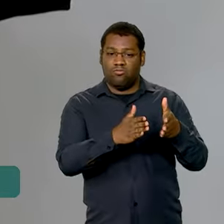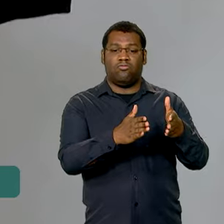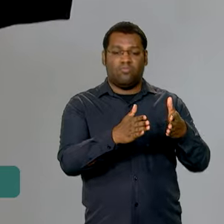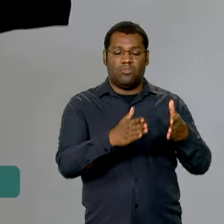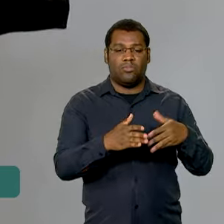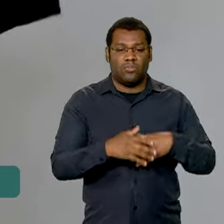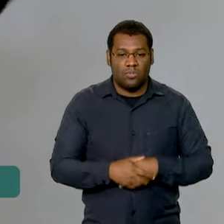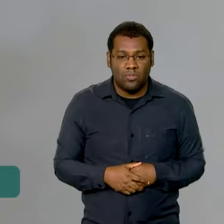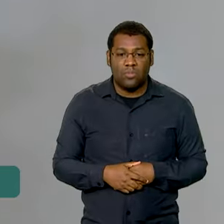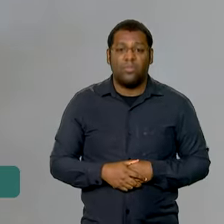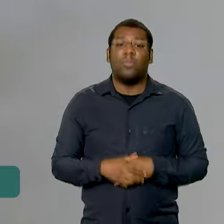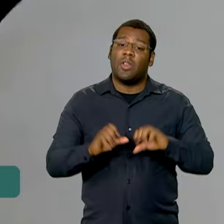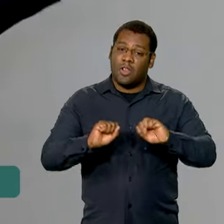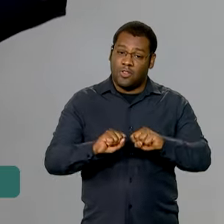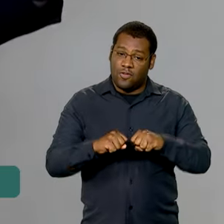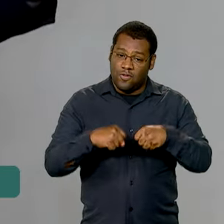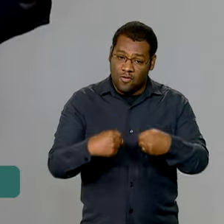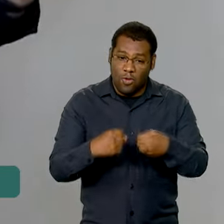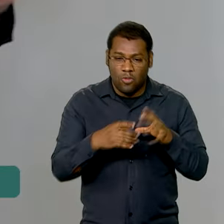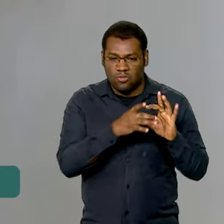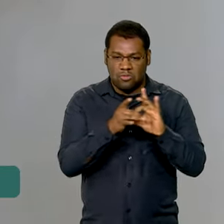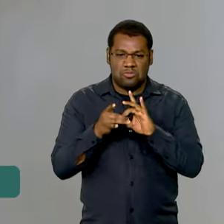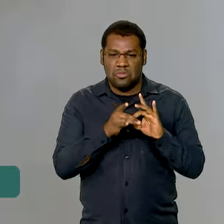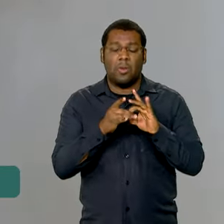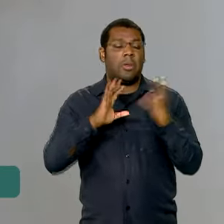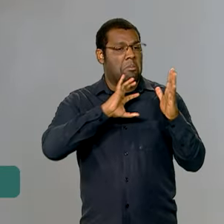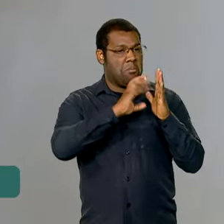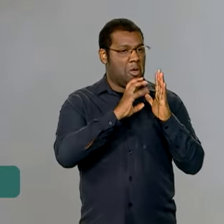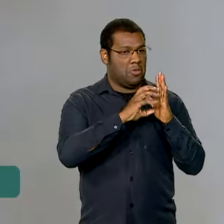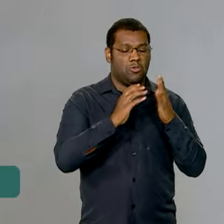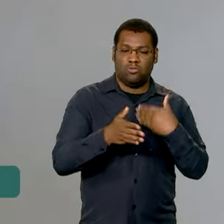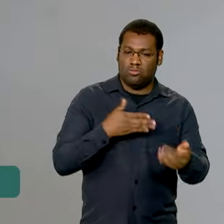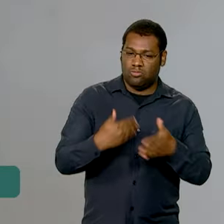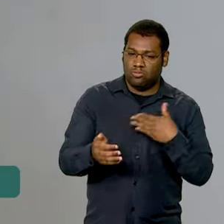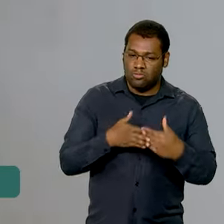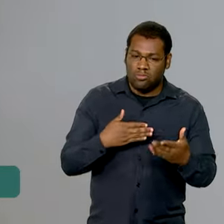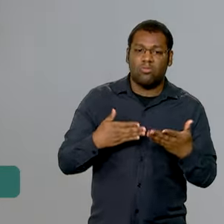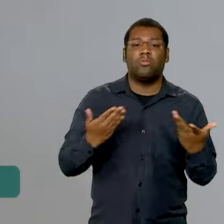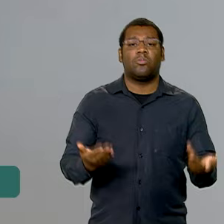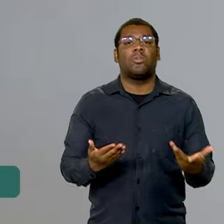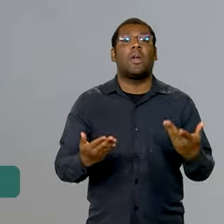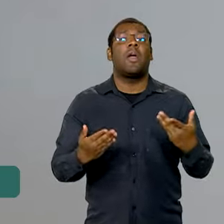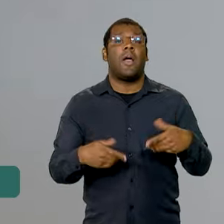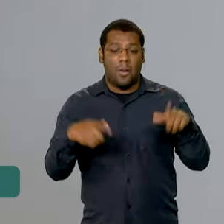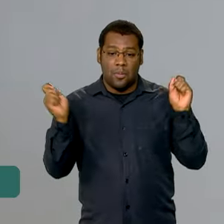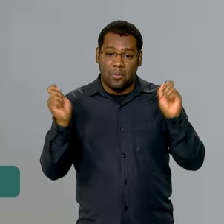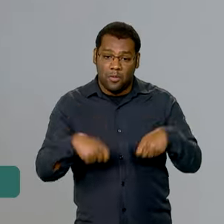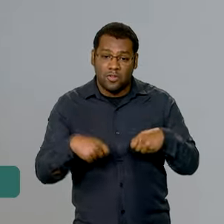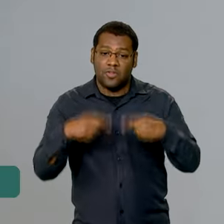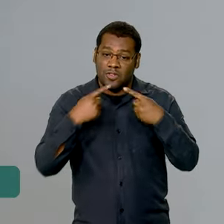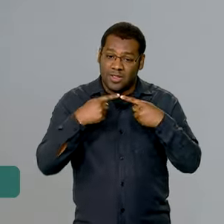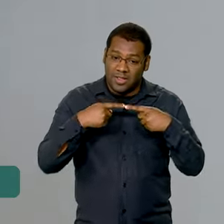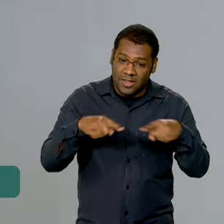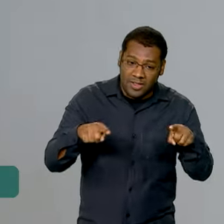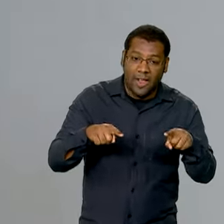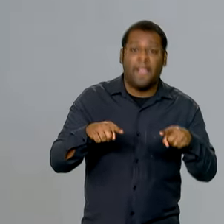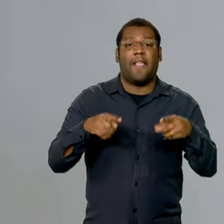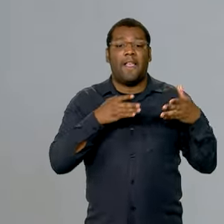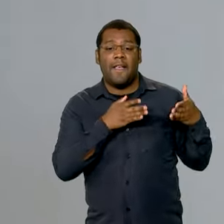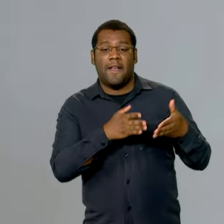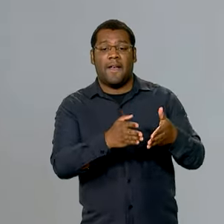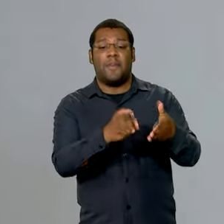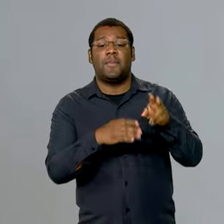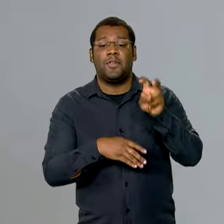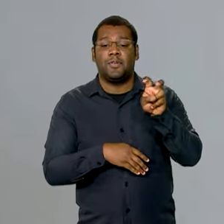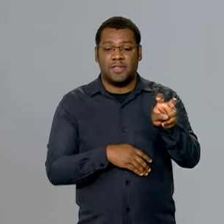falada a palavra união, sem ideologia partidária, nós temos condições de inaugurar três das cinco rotas até